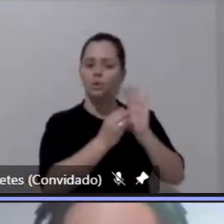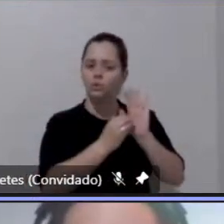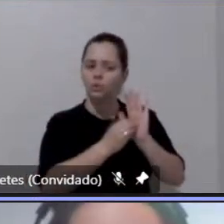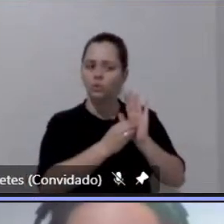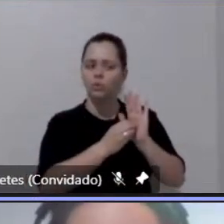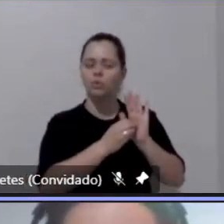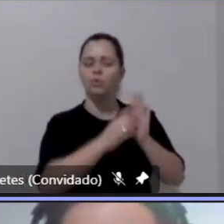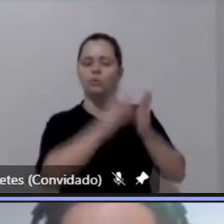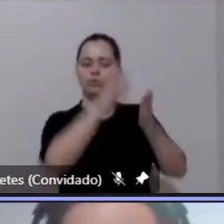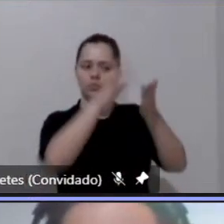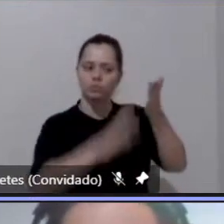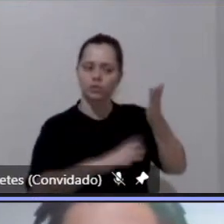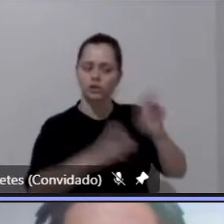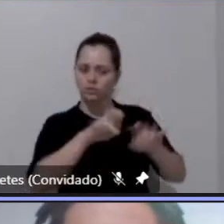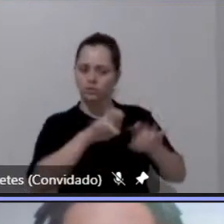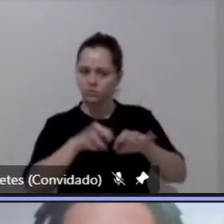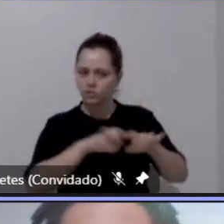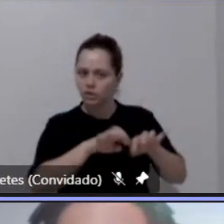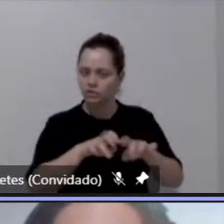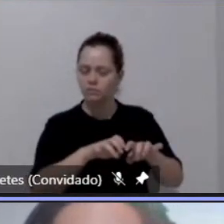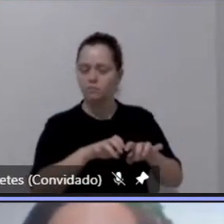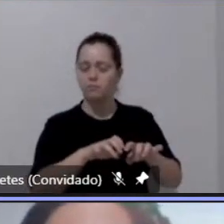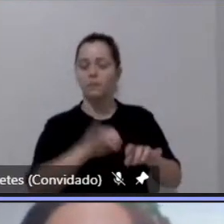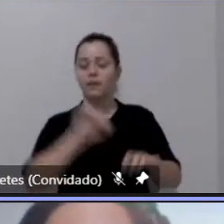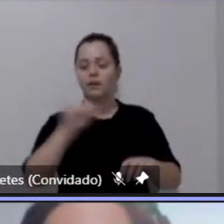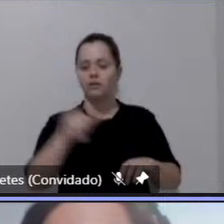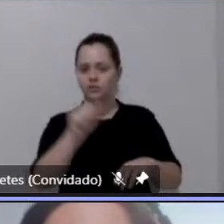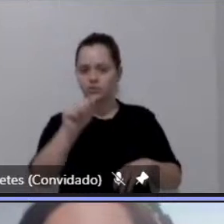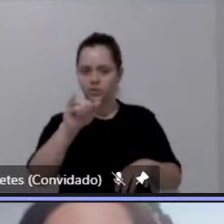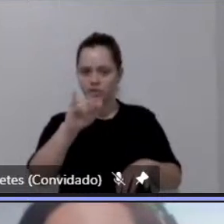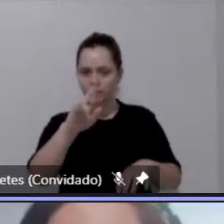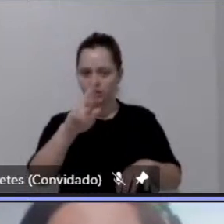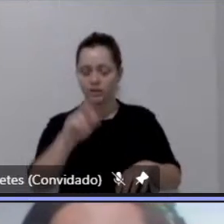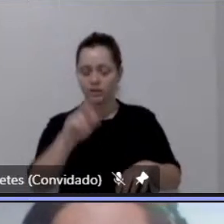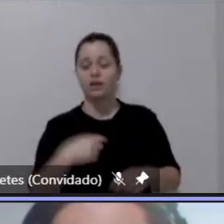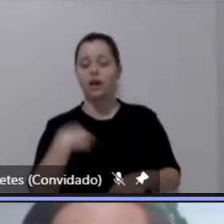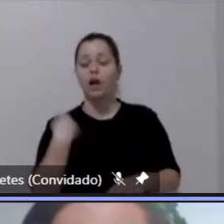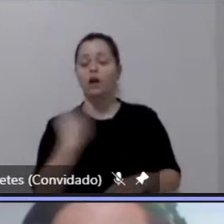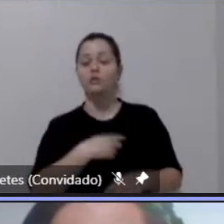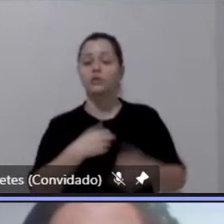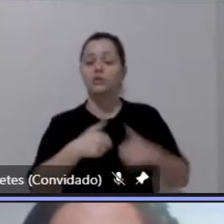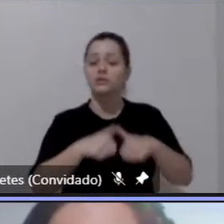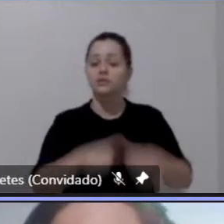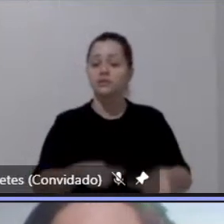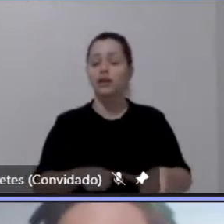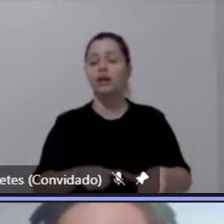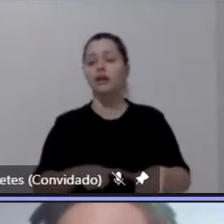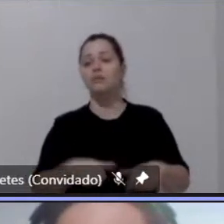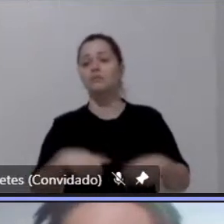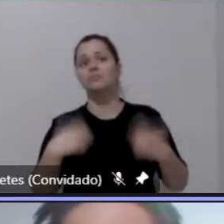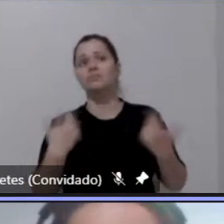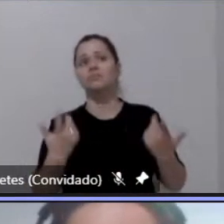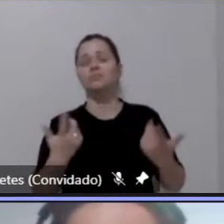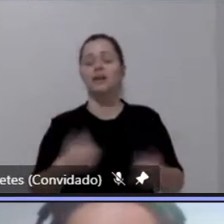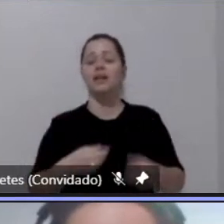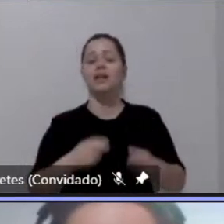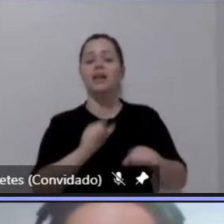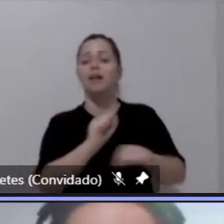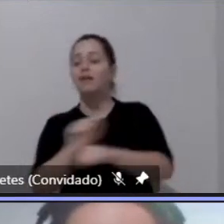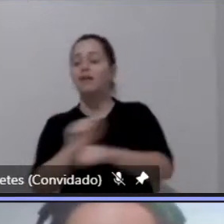e eu concordo com ele que a gente fica à mercê dos operadores né a gente fica